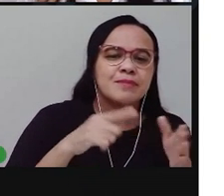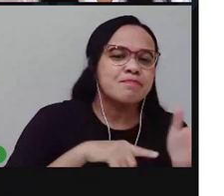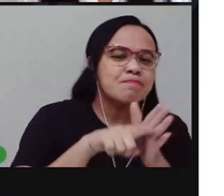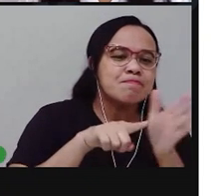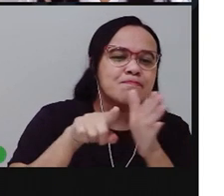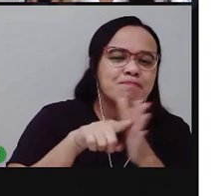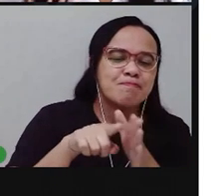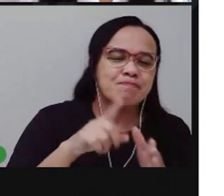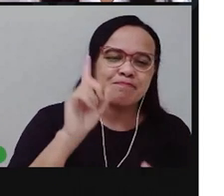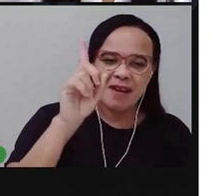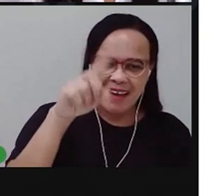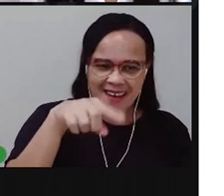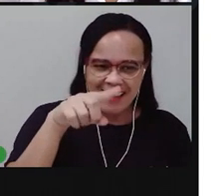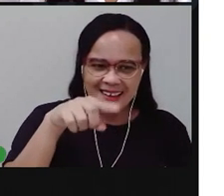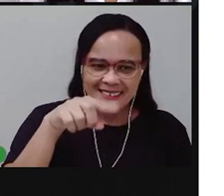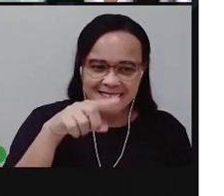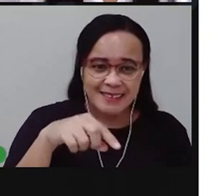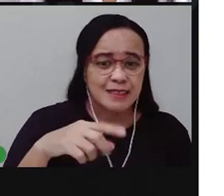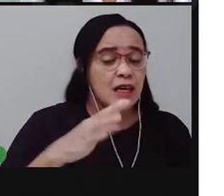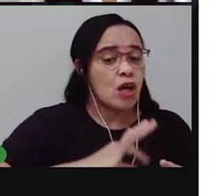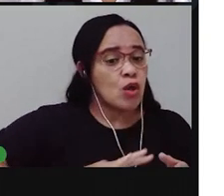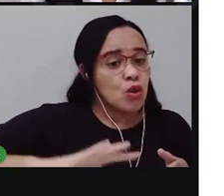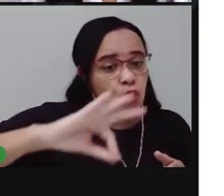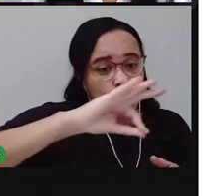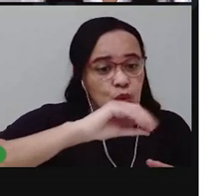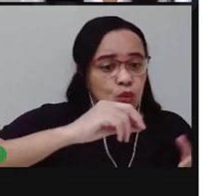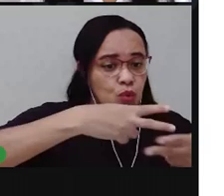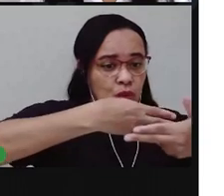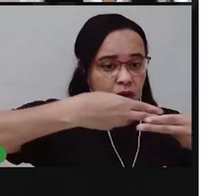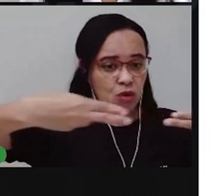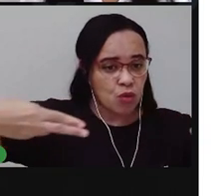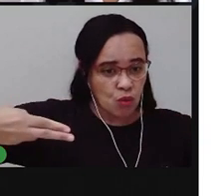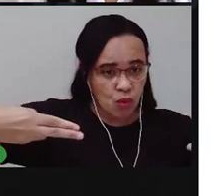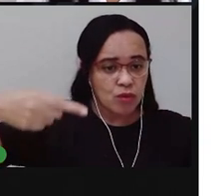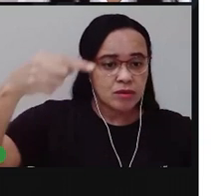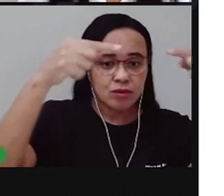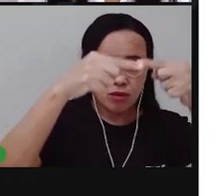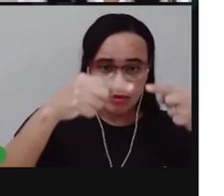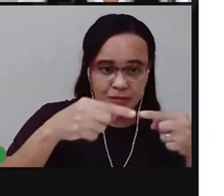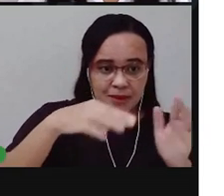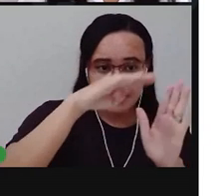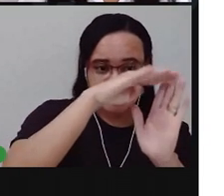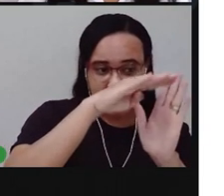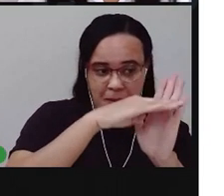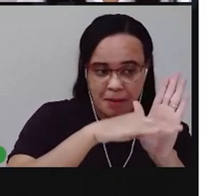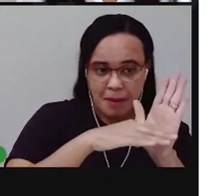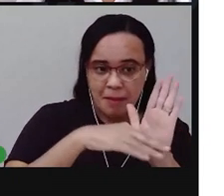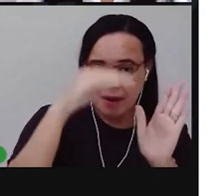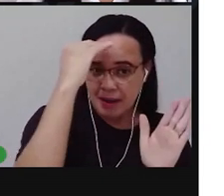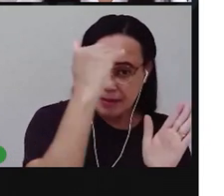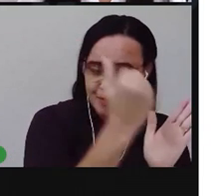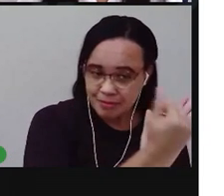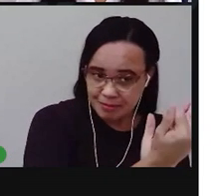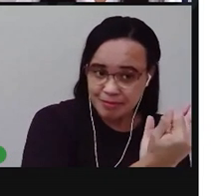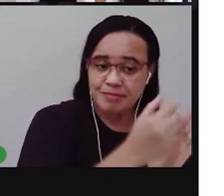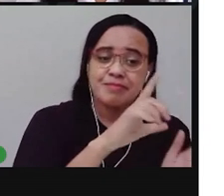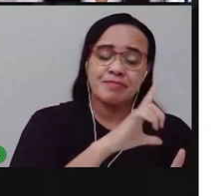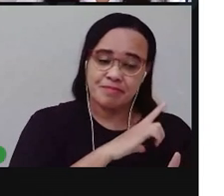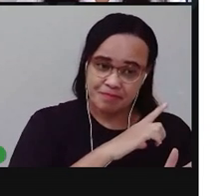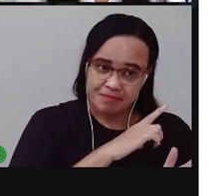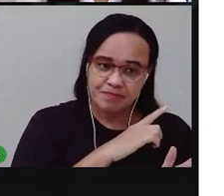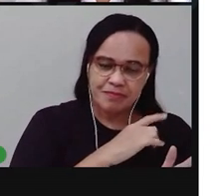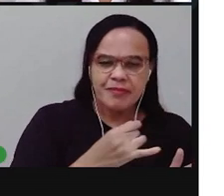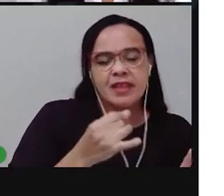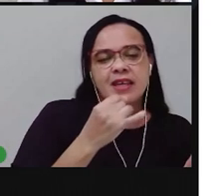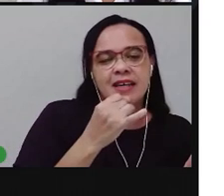É isso aí, esse conjunto de tarefas que a gente chama de rotina. Vou mostrar um